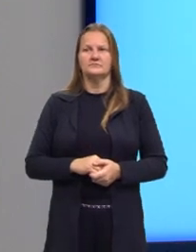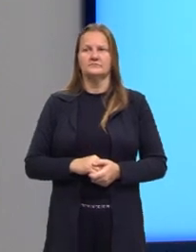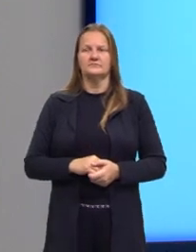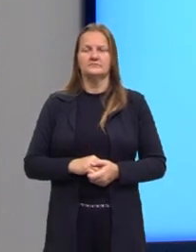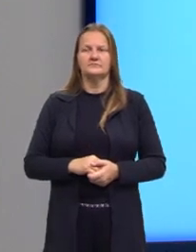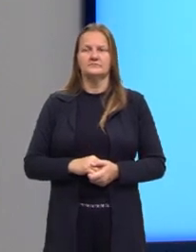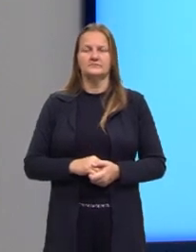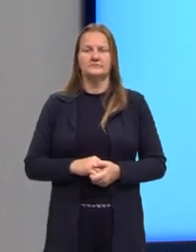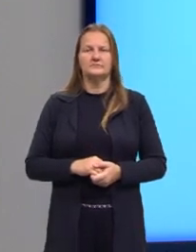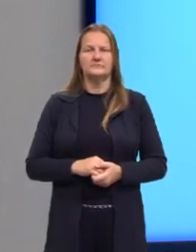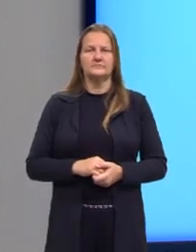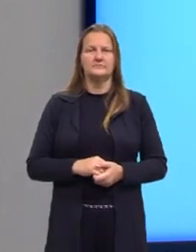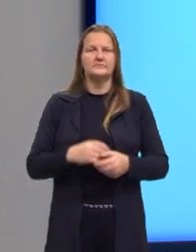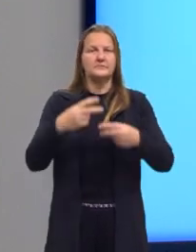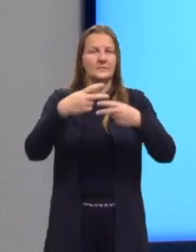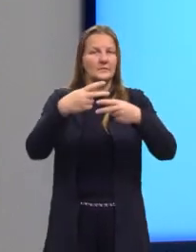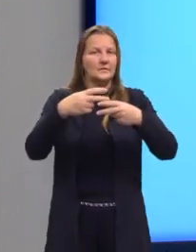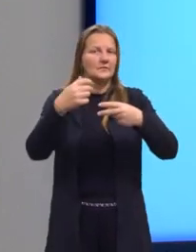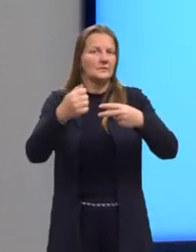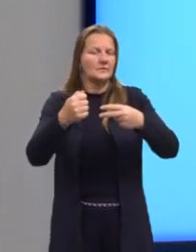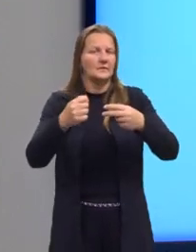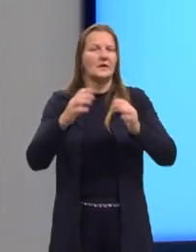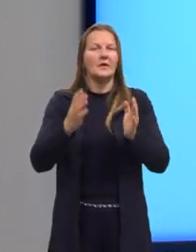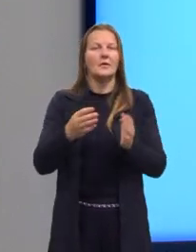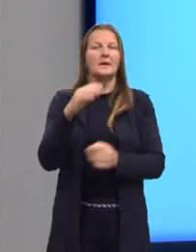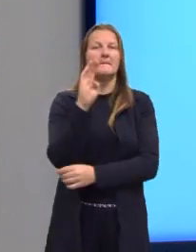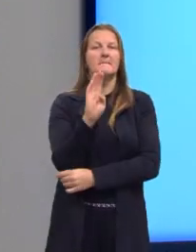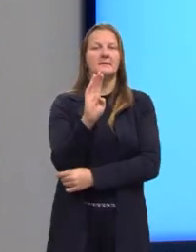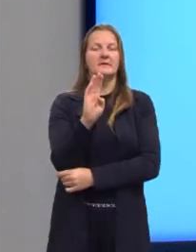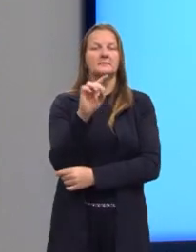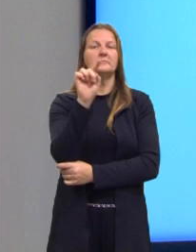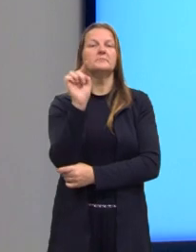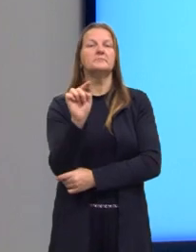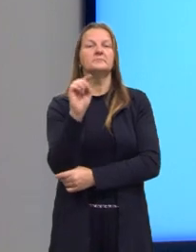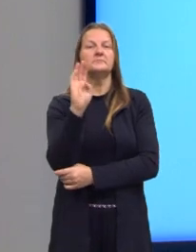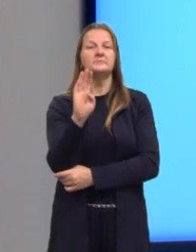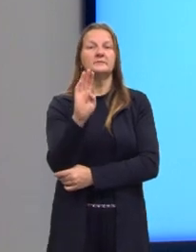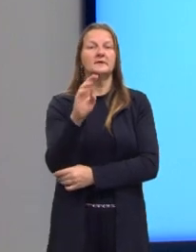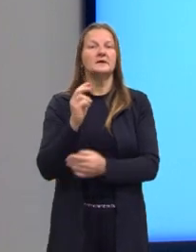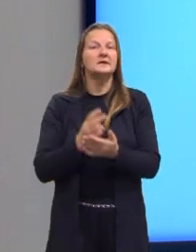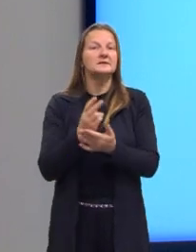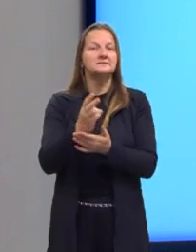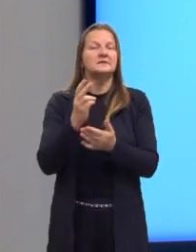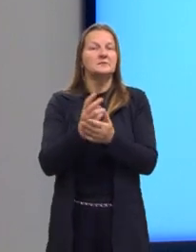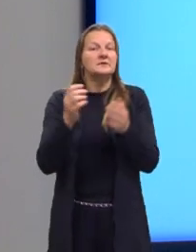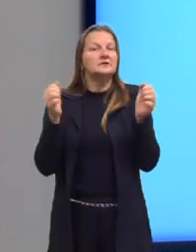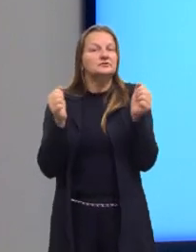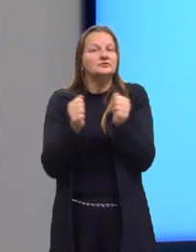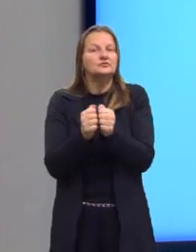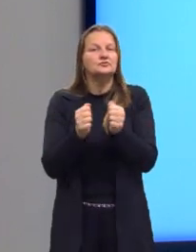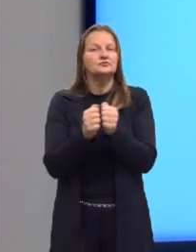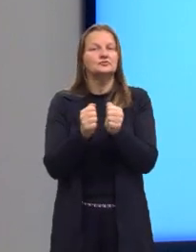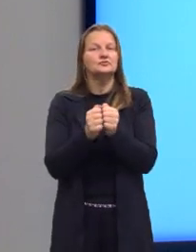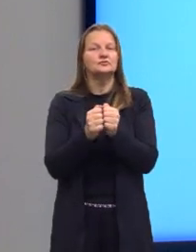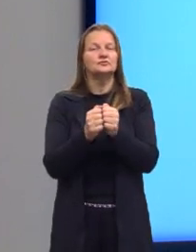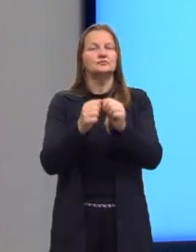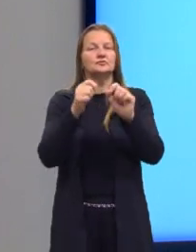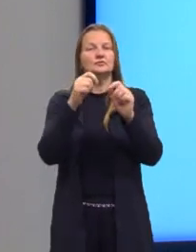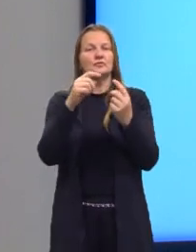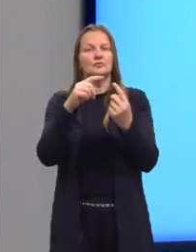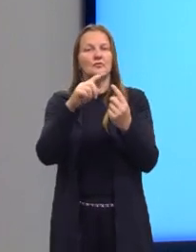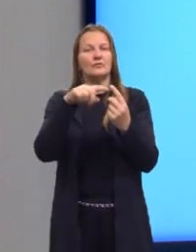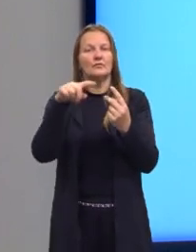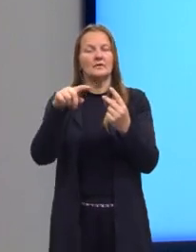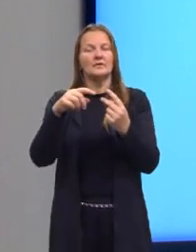coeficiente A. Agora, o nosso coeficiente B. B é sempre aquele coeficiente que acompanha a variável